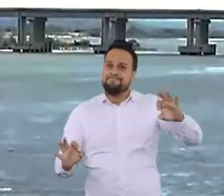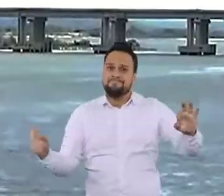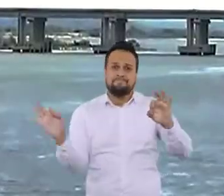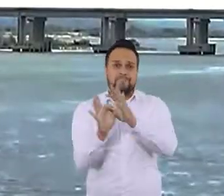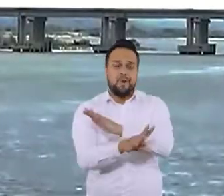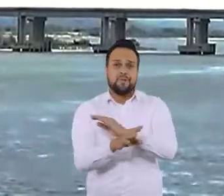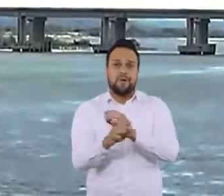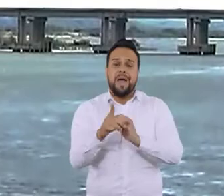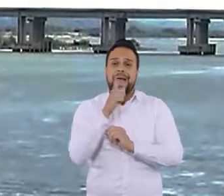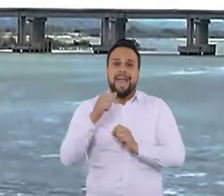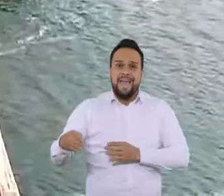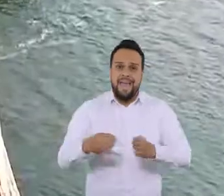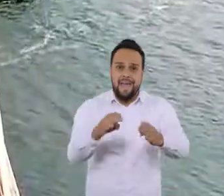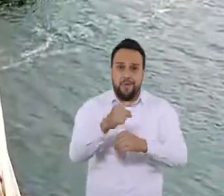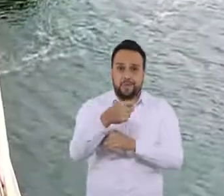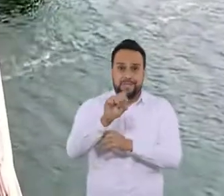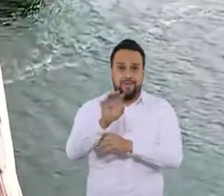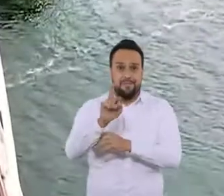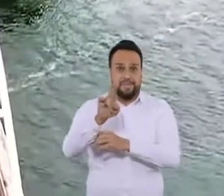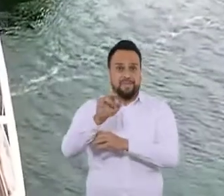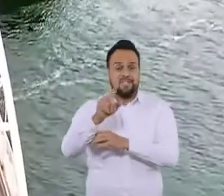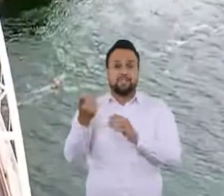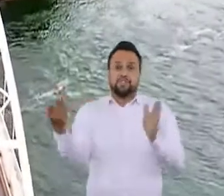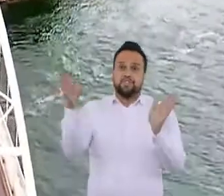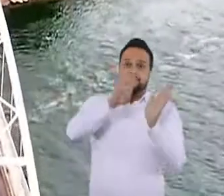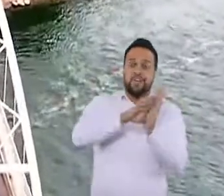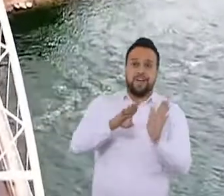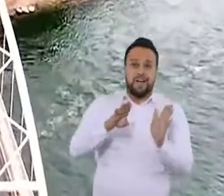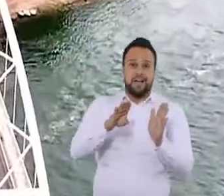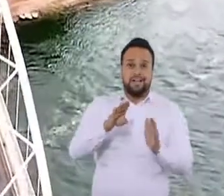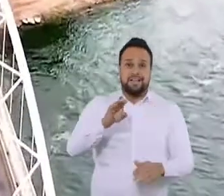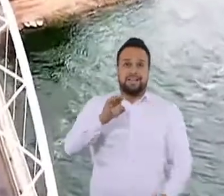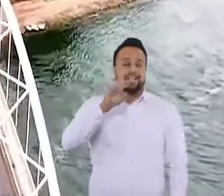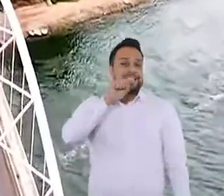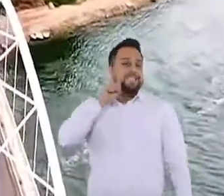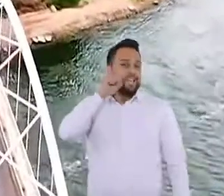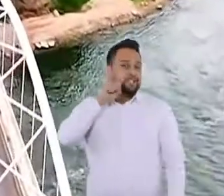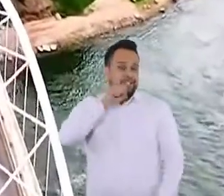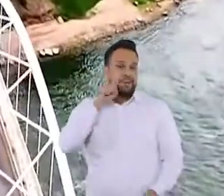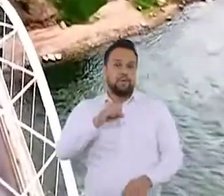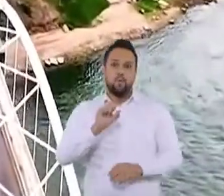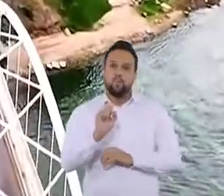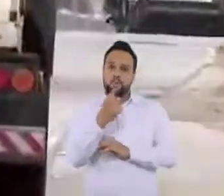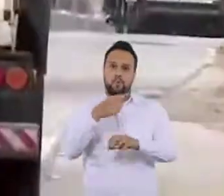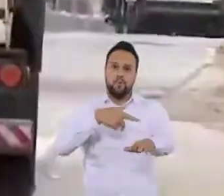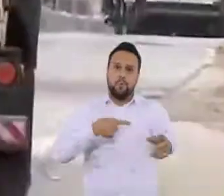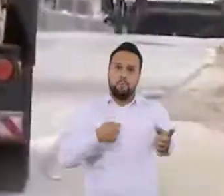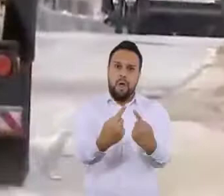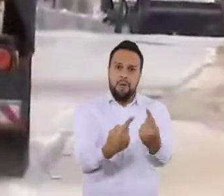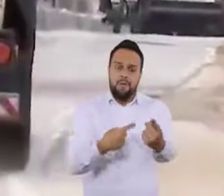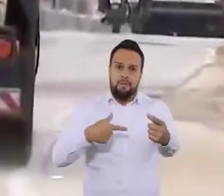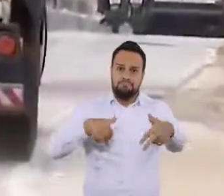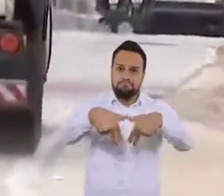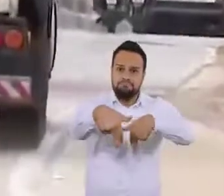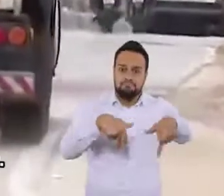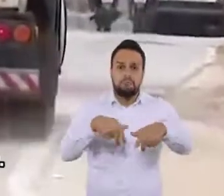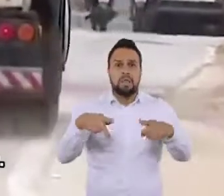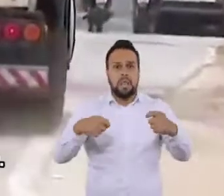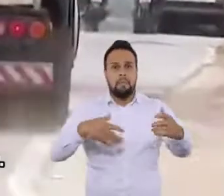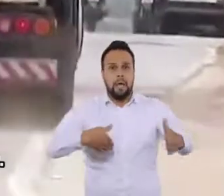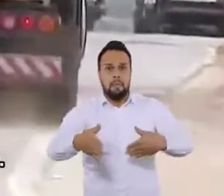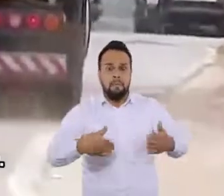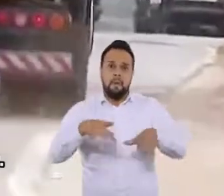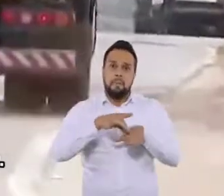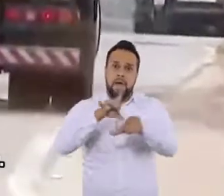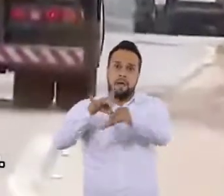ponte para atravessar o Rio São Francisco e chegar a Sergipe. É o único acesso sobre o Rio, o que vai facilitar e muito o